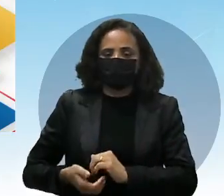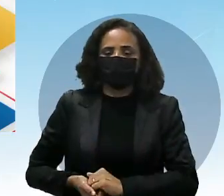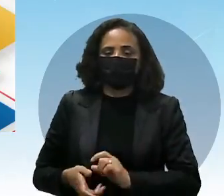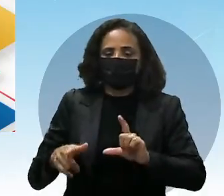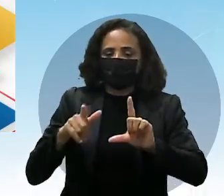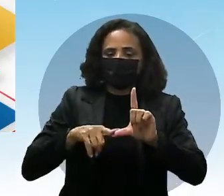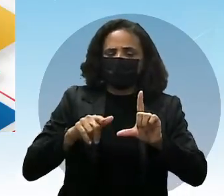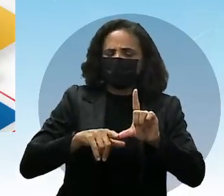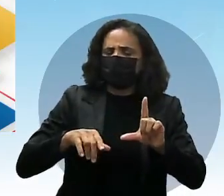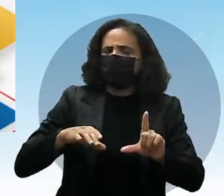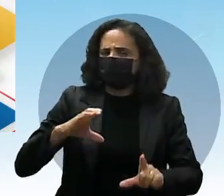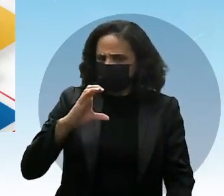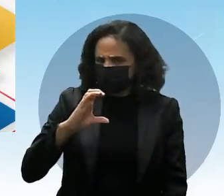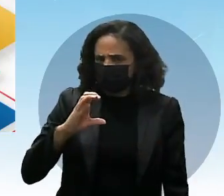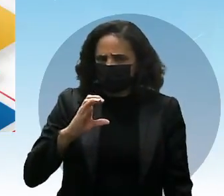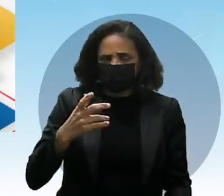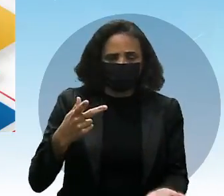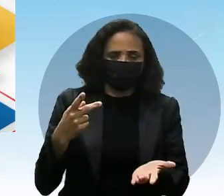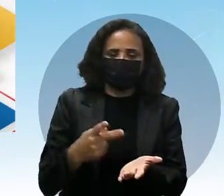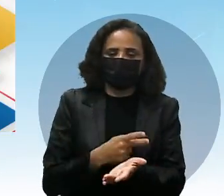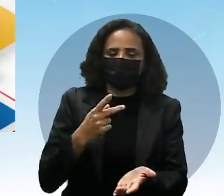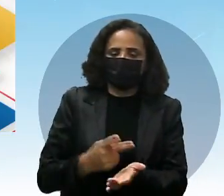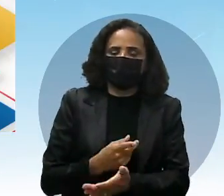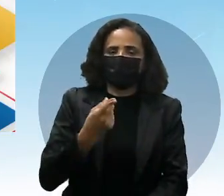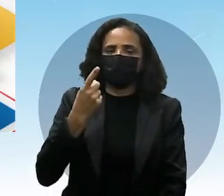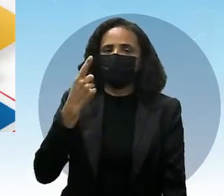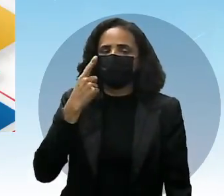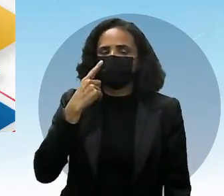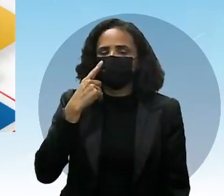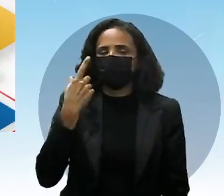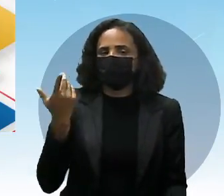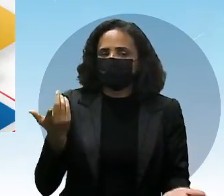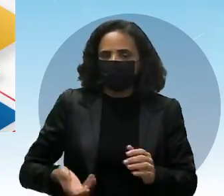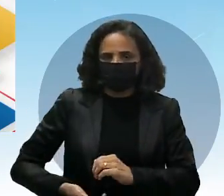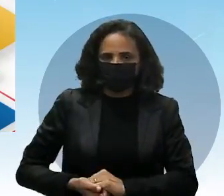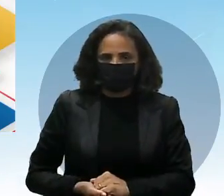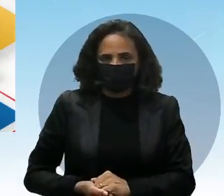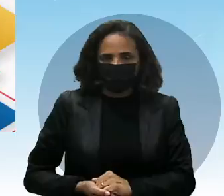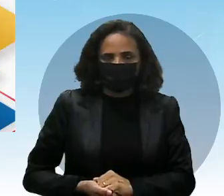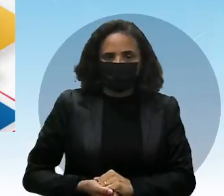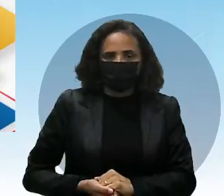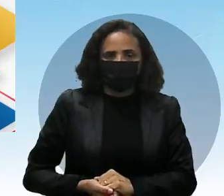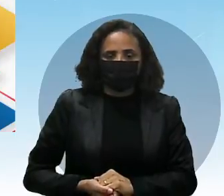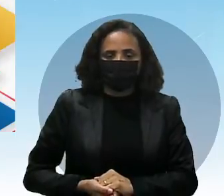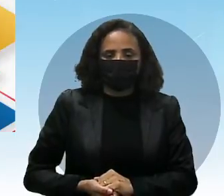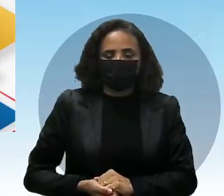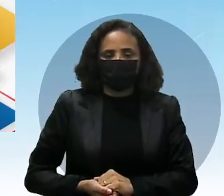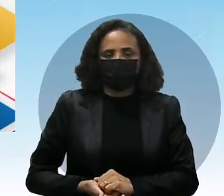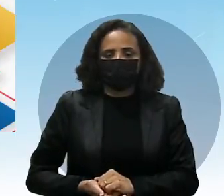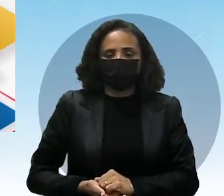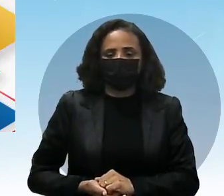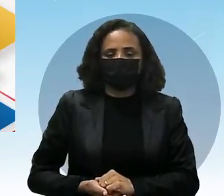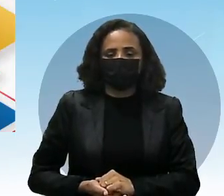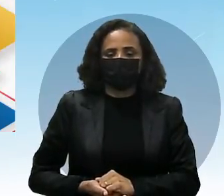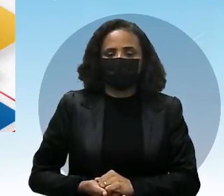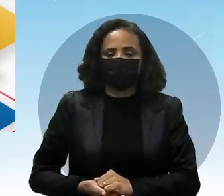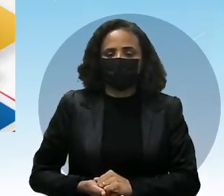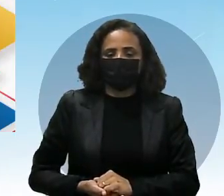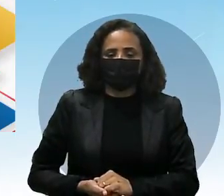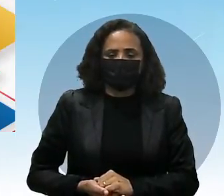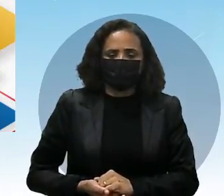certo? Que é aquela condição de futuro. Se eu vejo will, e temos também going to,